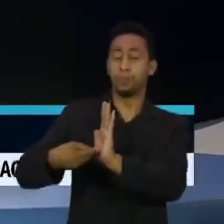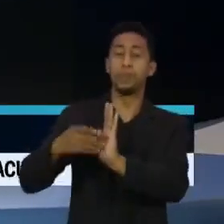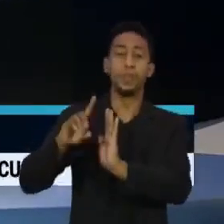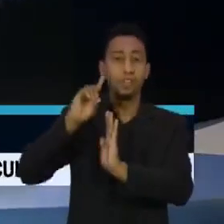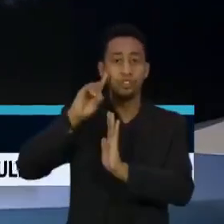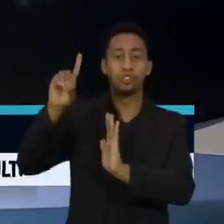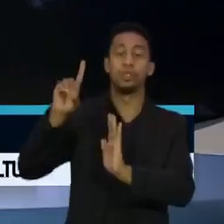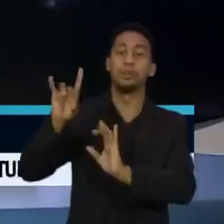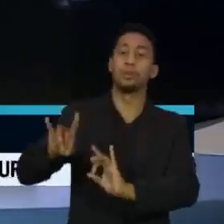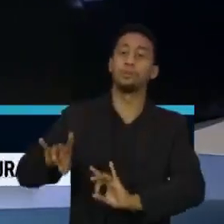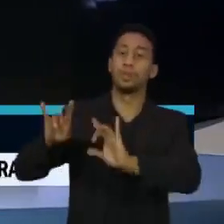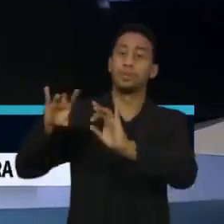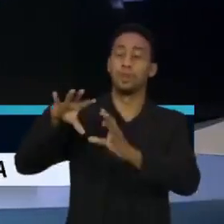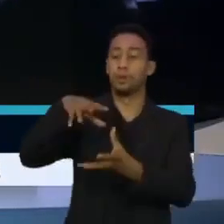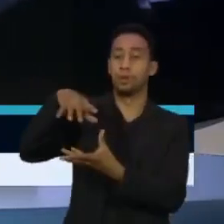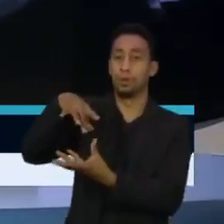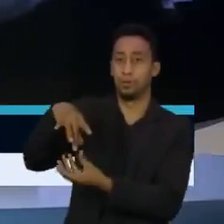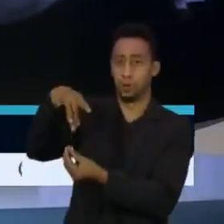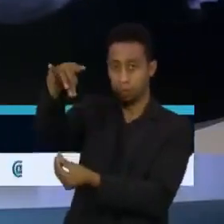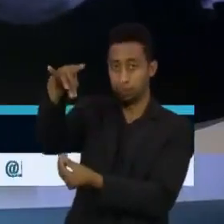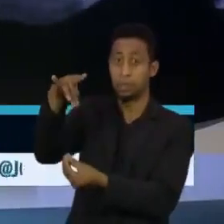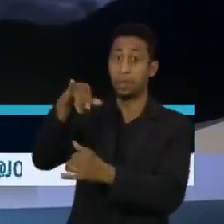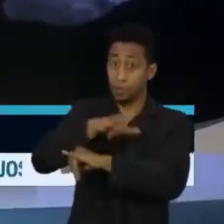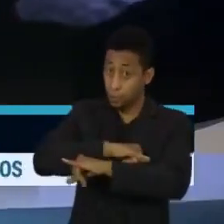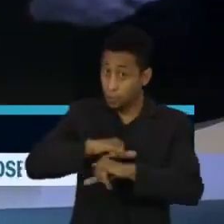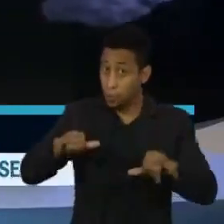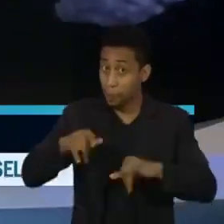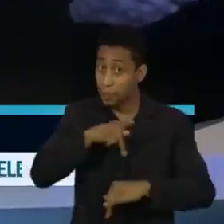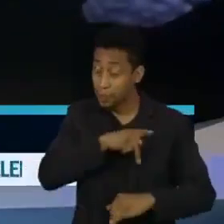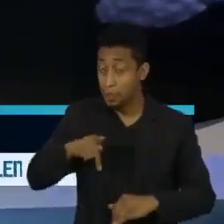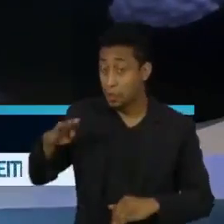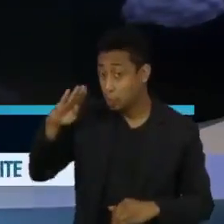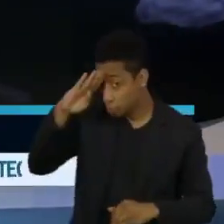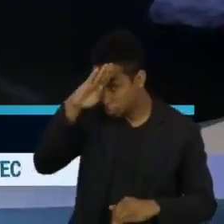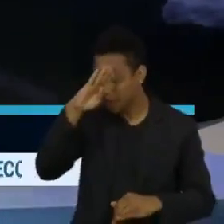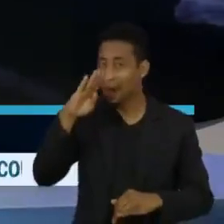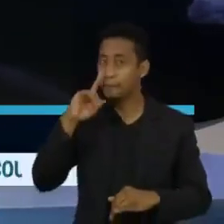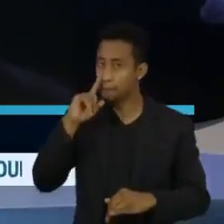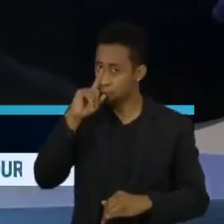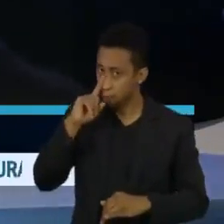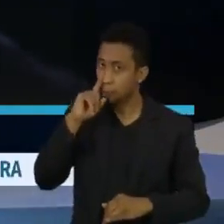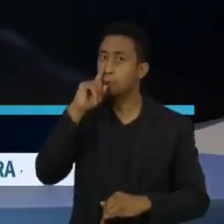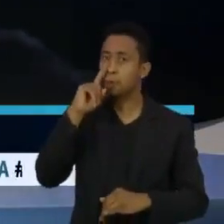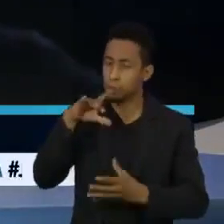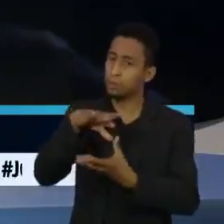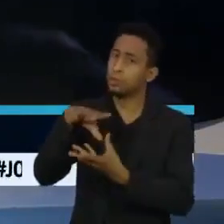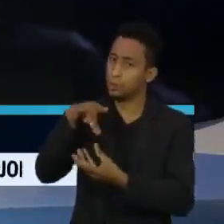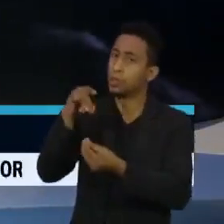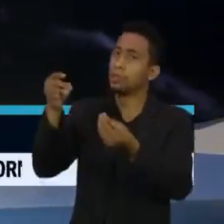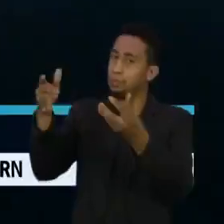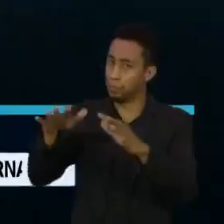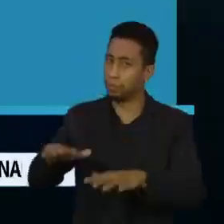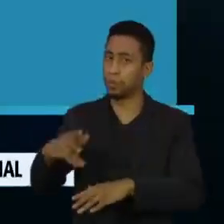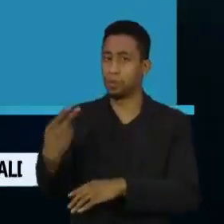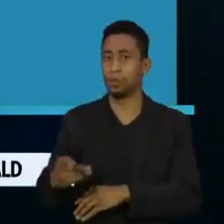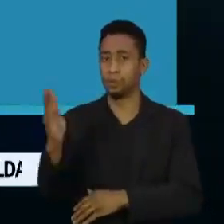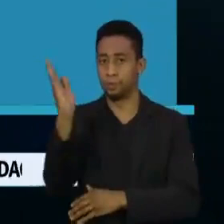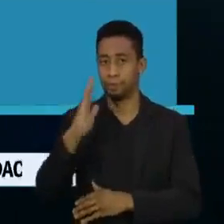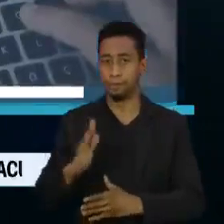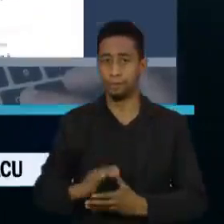Um relatório da Human Rights Watch afirma que o presidente Jair Bolsonaro ameaça os pilares da democracia brasileira.